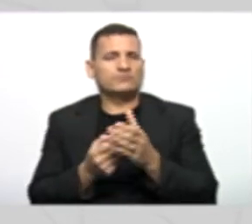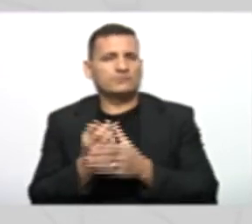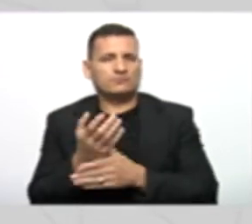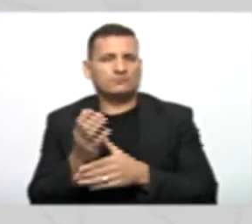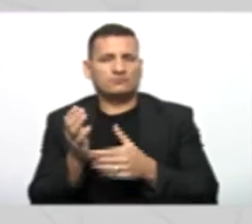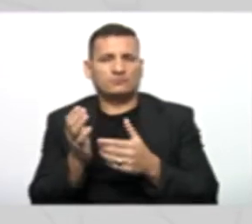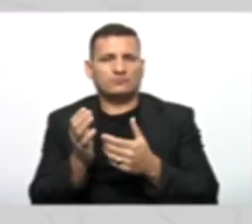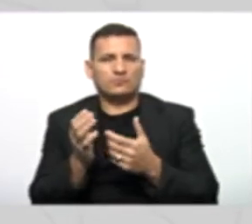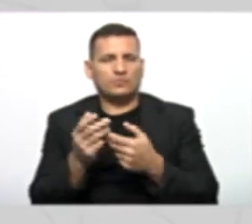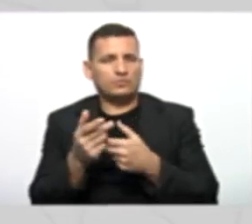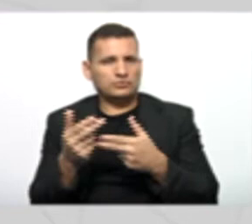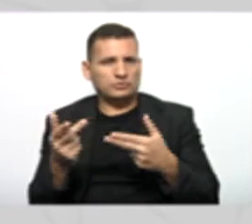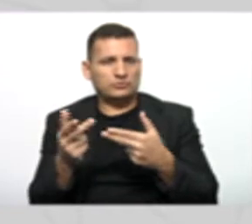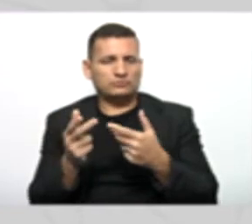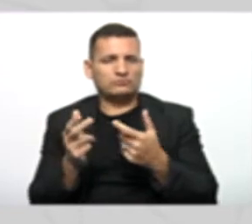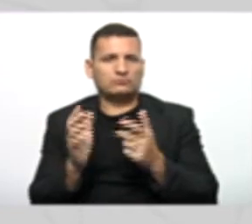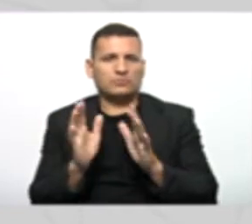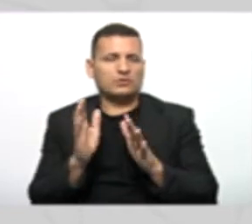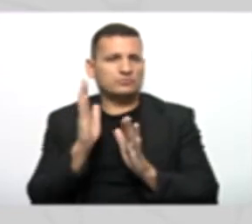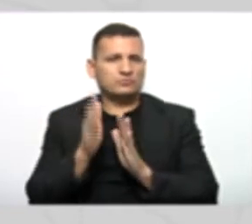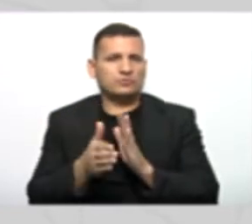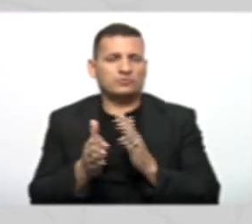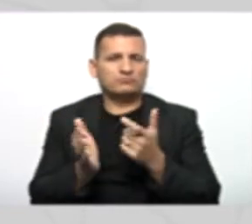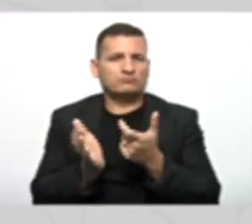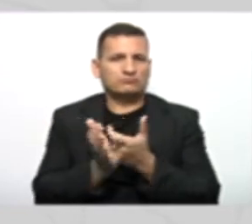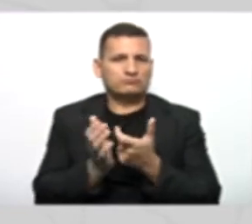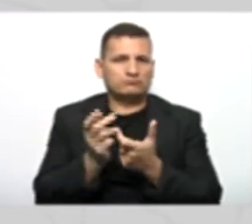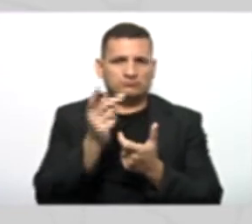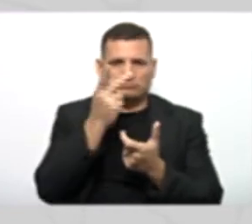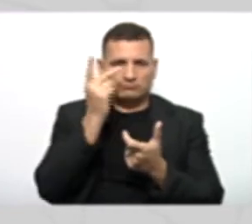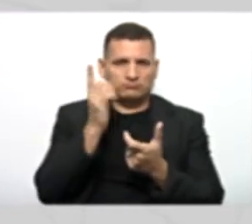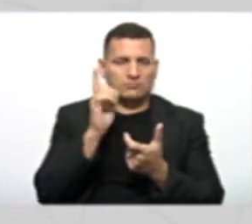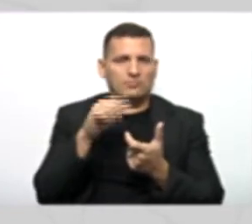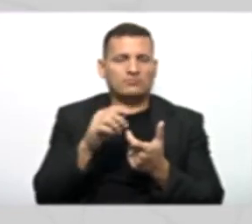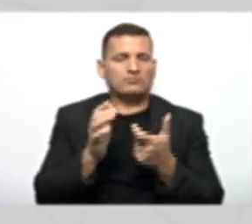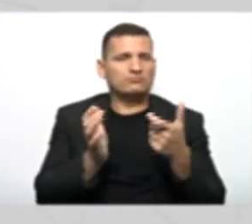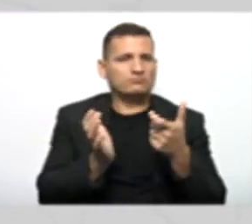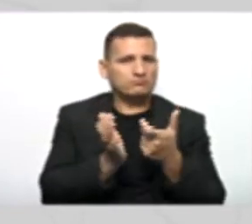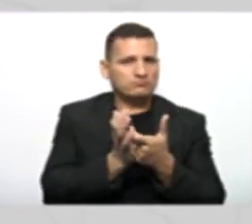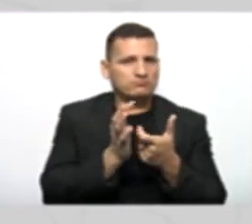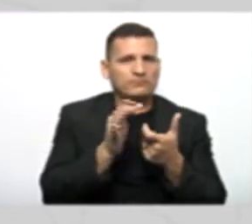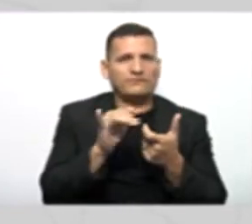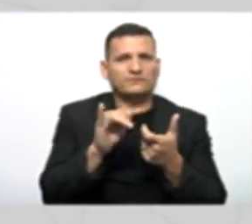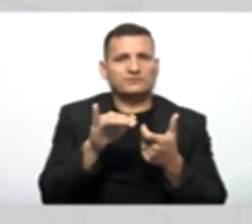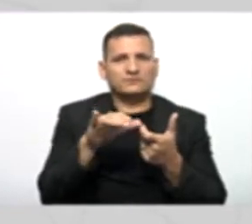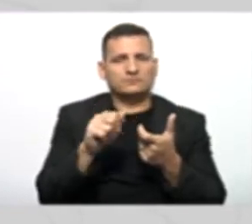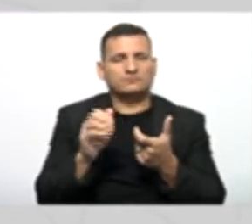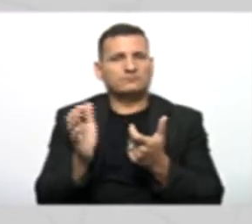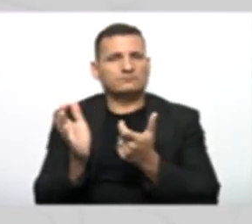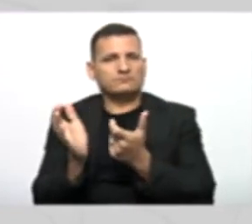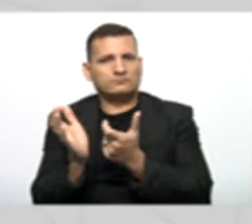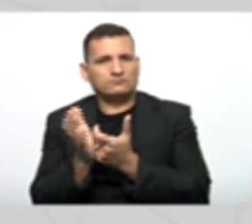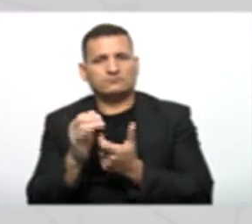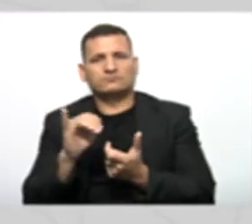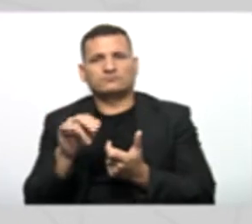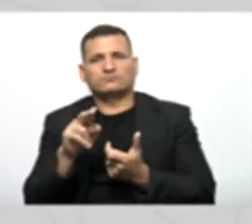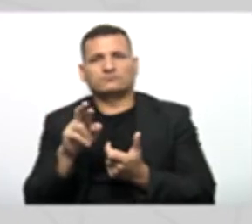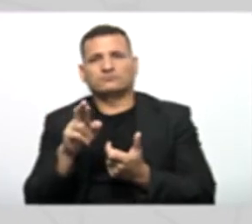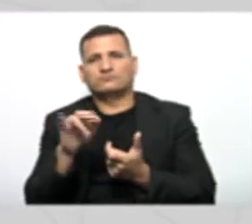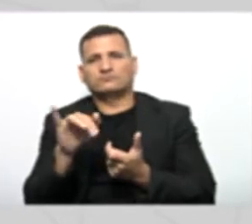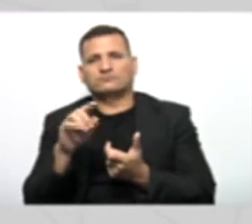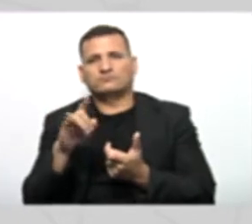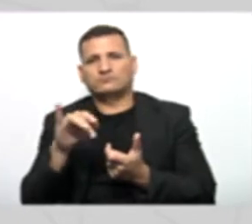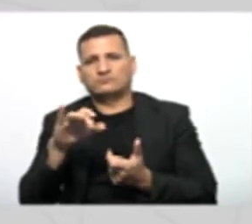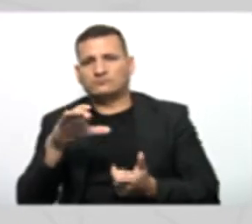pessoa. Nós vamos criar um objeto pessoa física ou um objeto pessoa jurídica. Então, esses complementos das